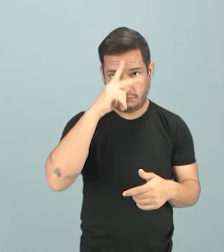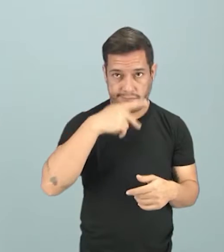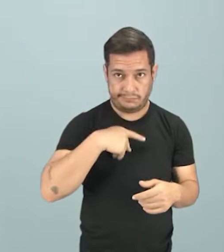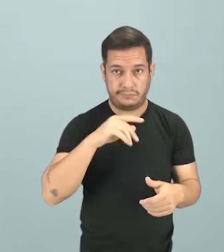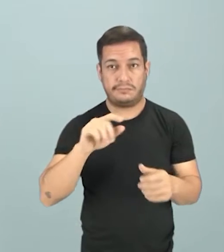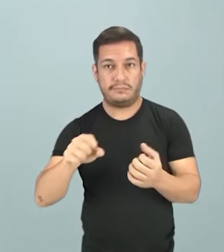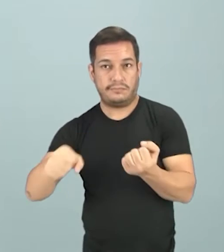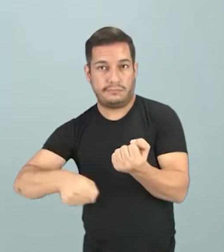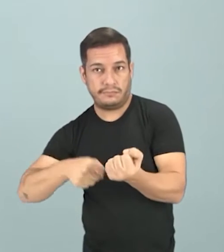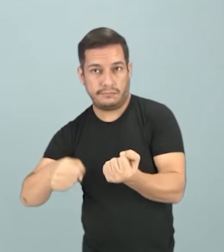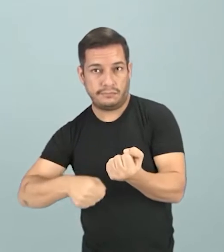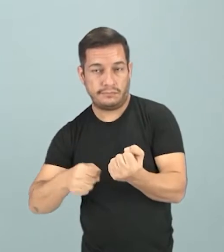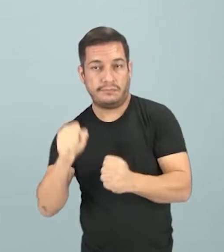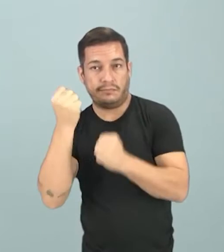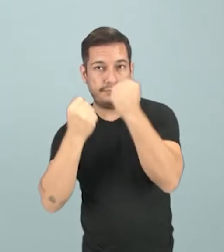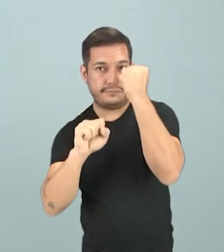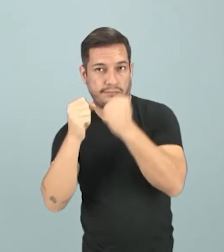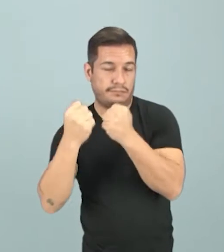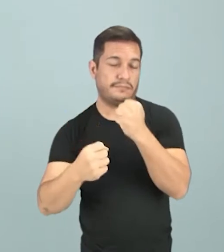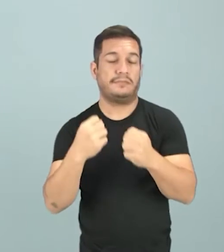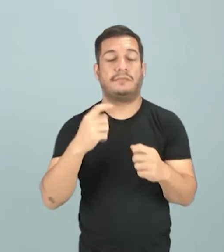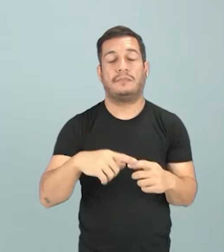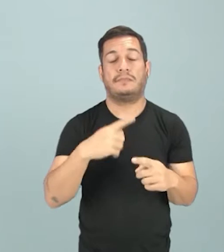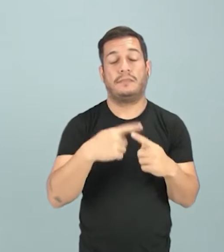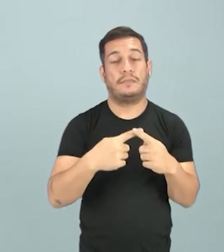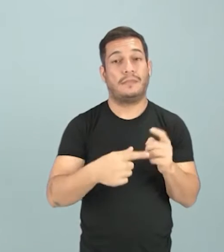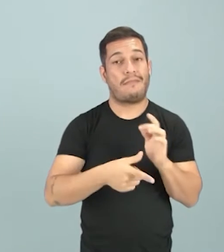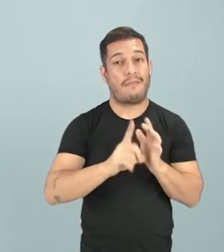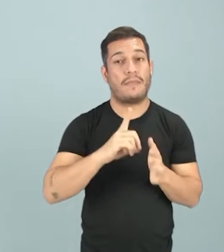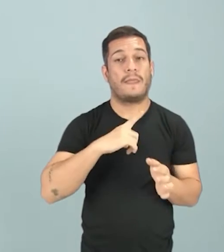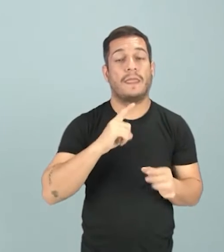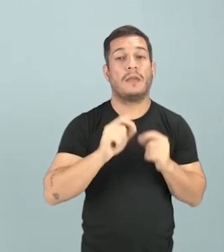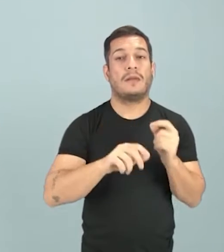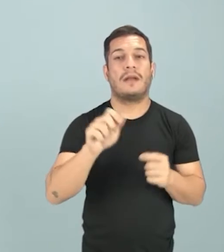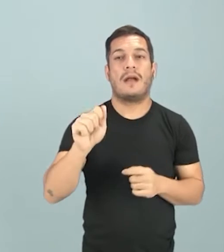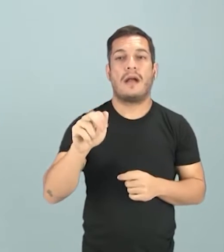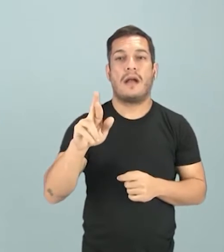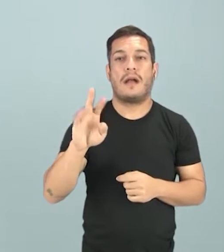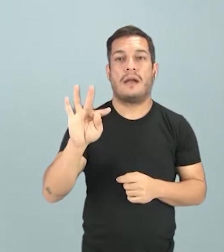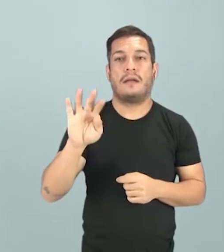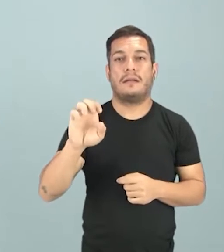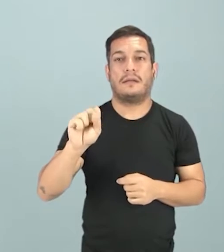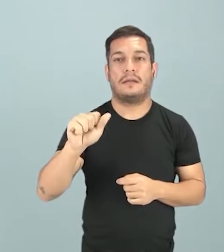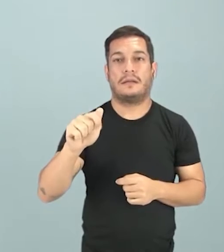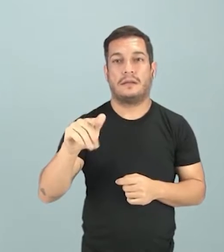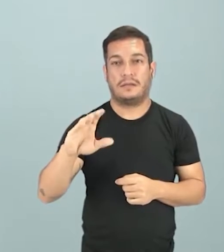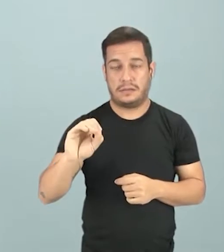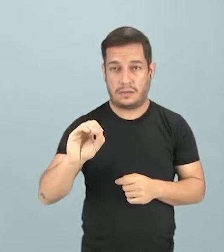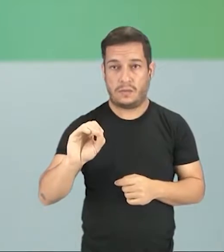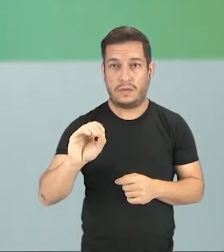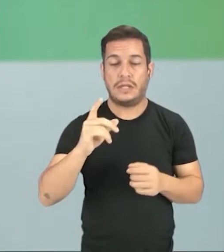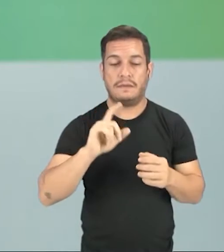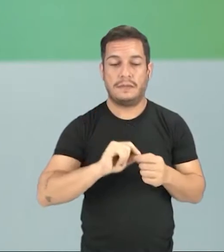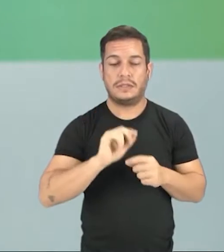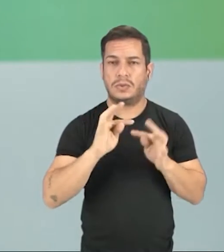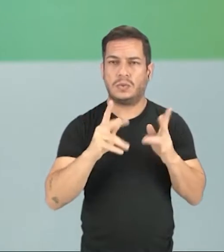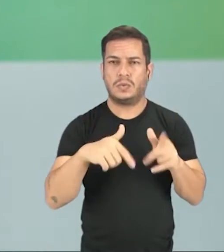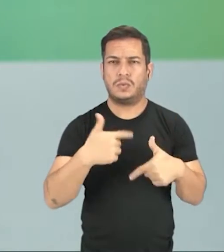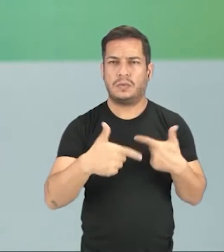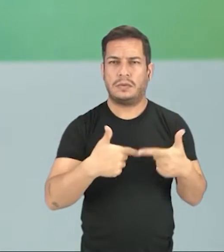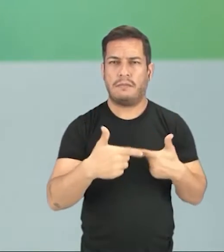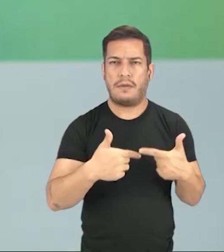Por quê? Porque antes havia o artesão e o artesão participava de boa parte do trabalho.